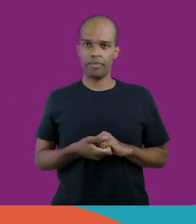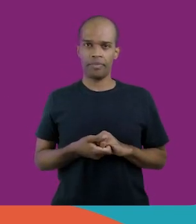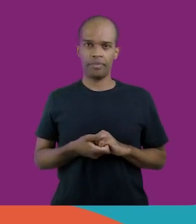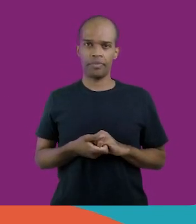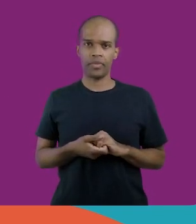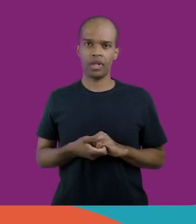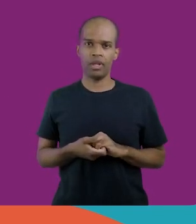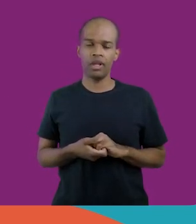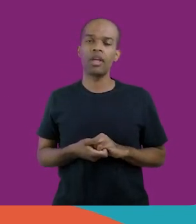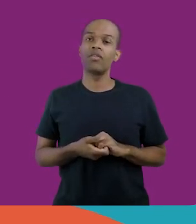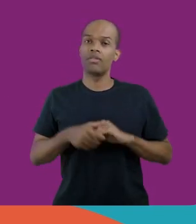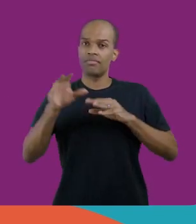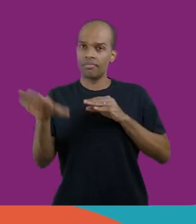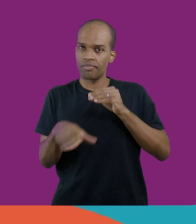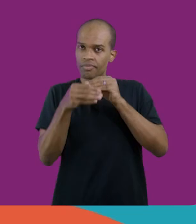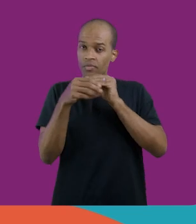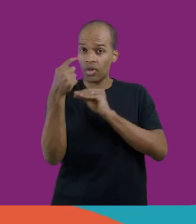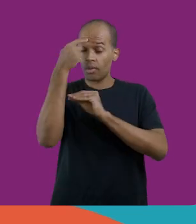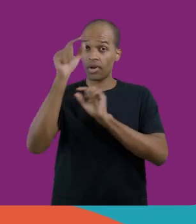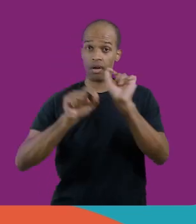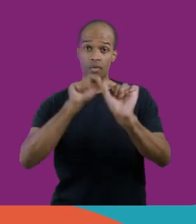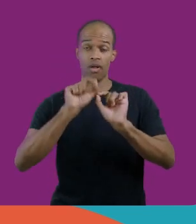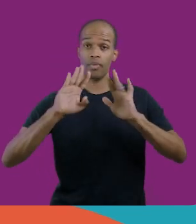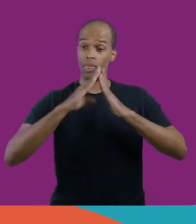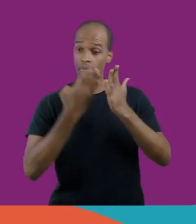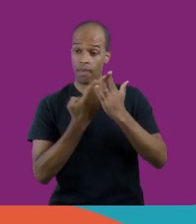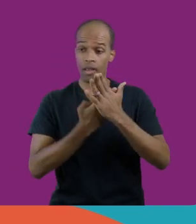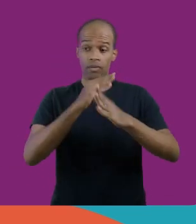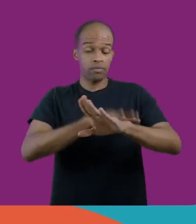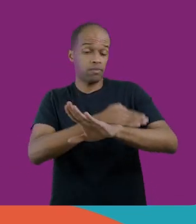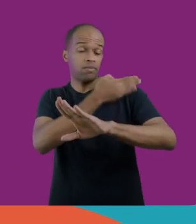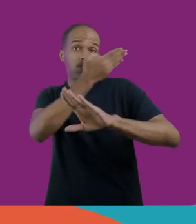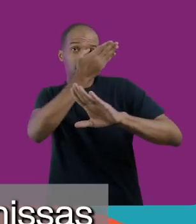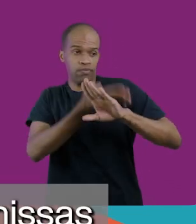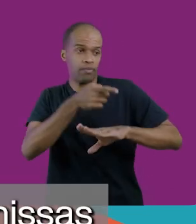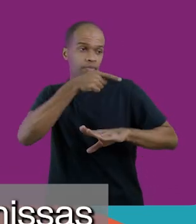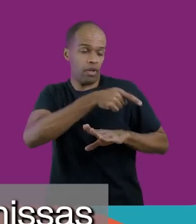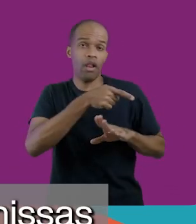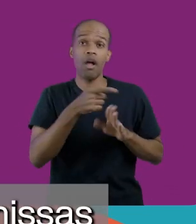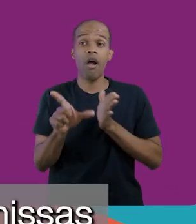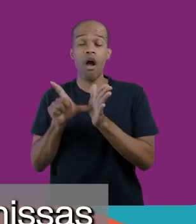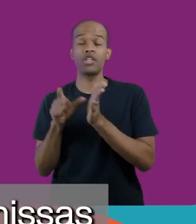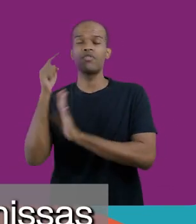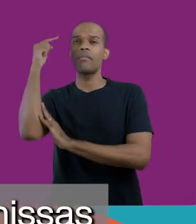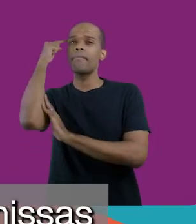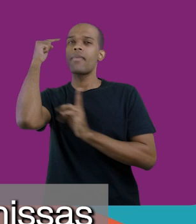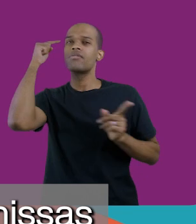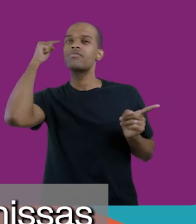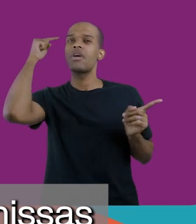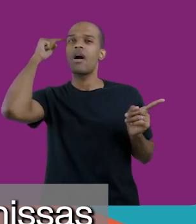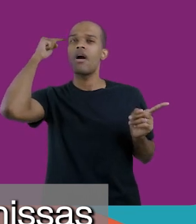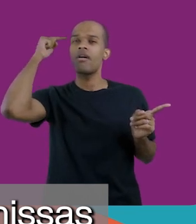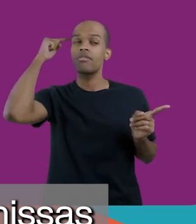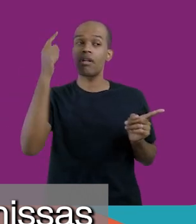Vou pegar um pouco da fala e lembrar o seguinte, a escola de tempo integral foi pensada,